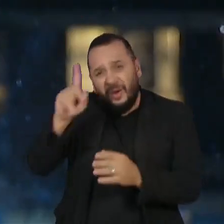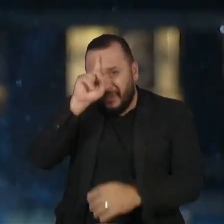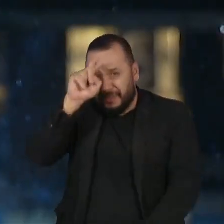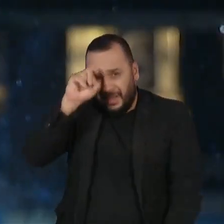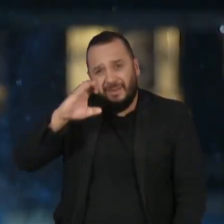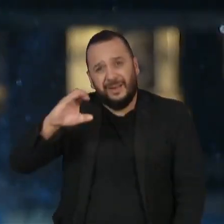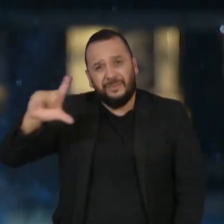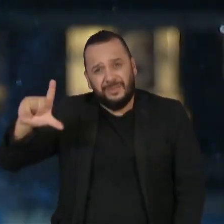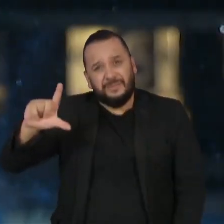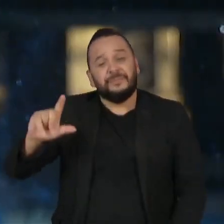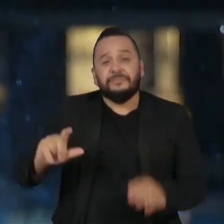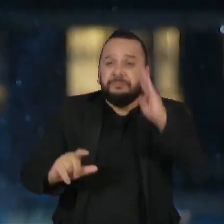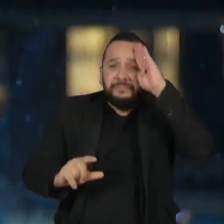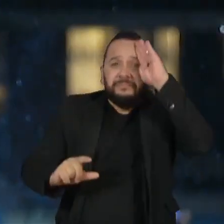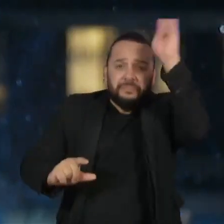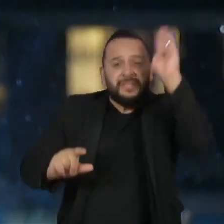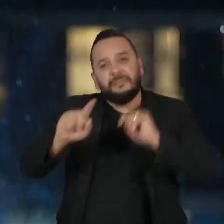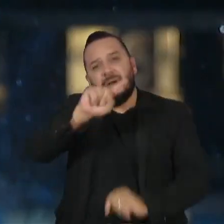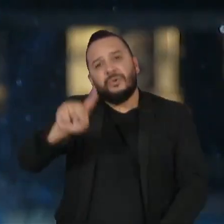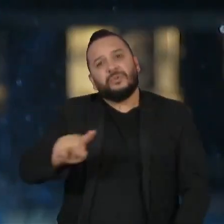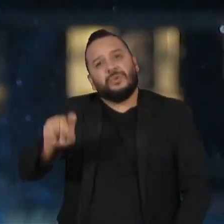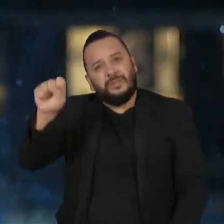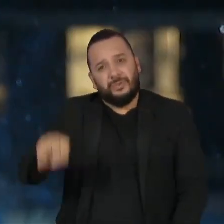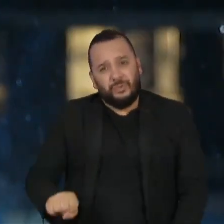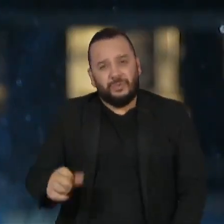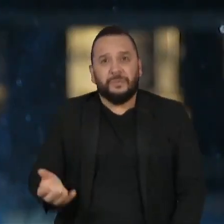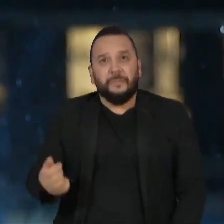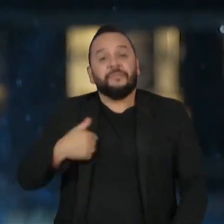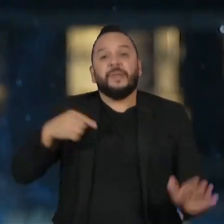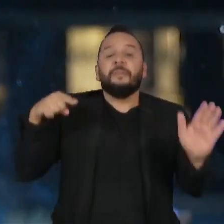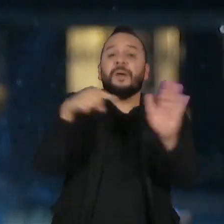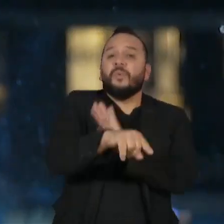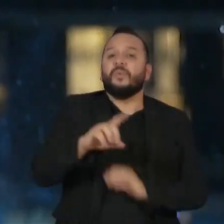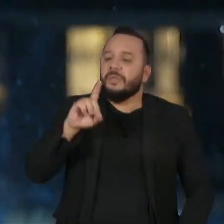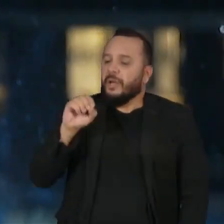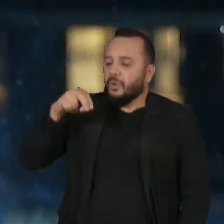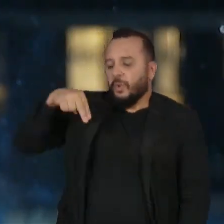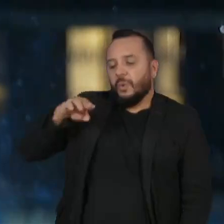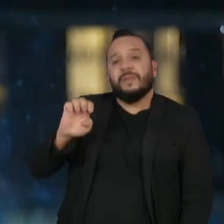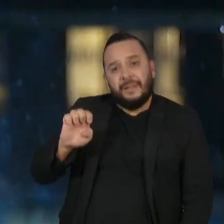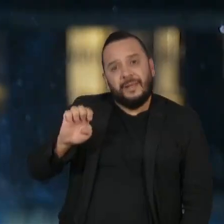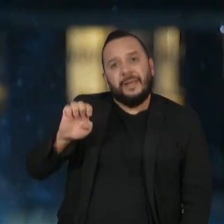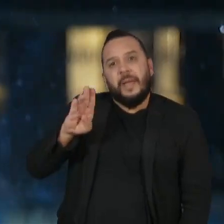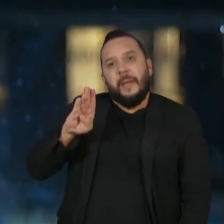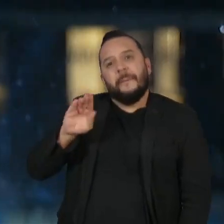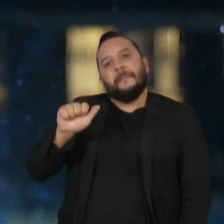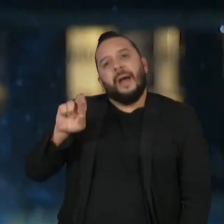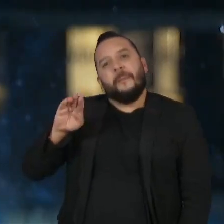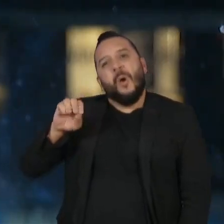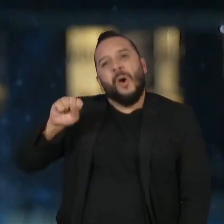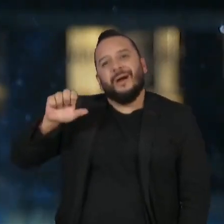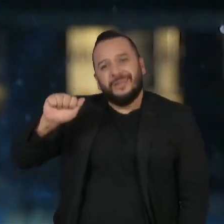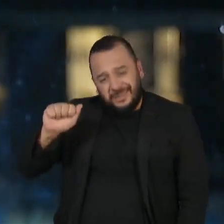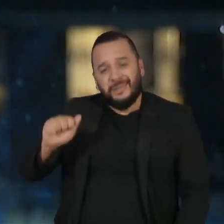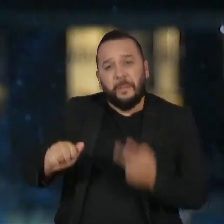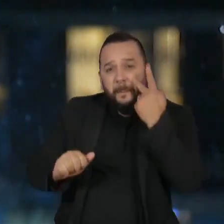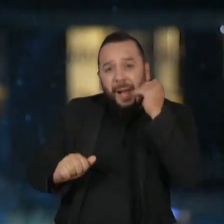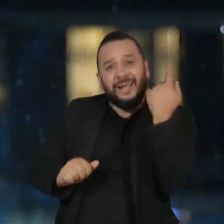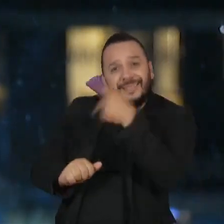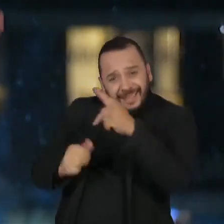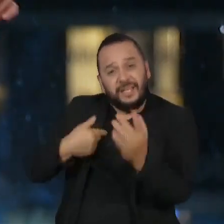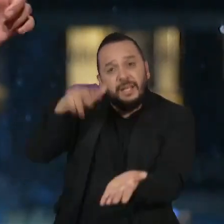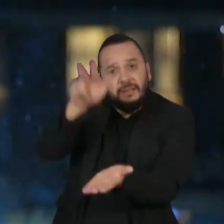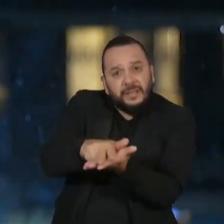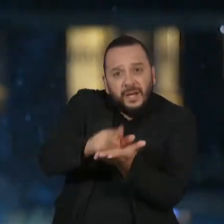Limpo, um dos principais da Zona Sul. A pergunta é do Doni Barbosa, que tem o pai dele na UTI, nessas condições precárias.